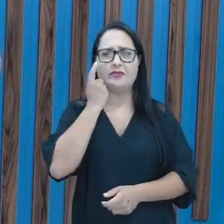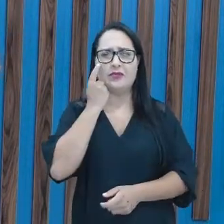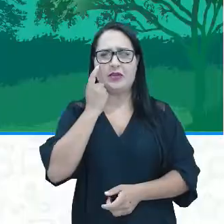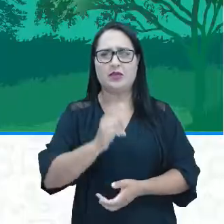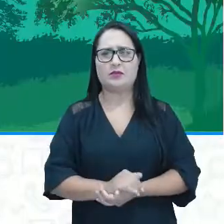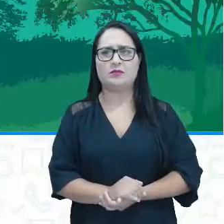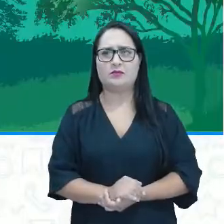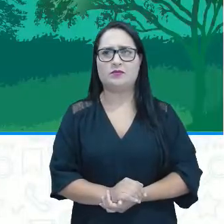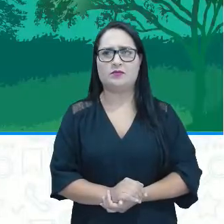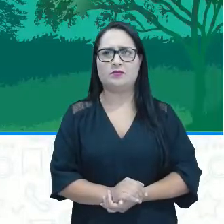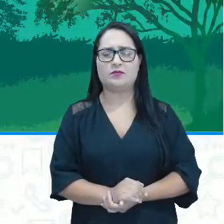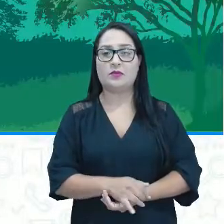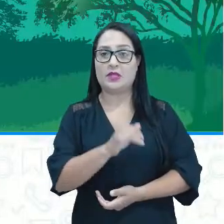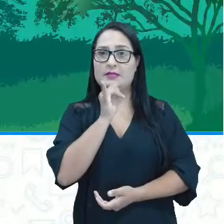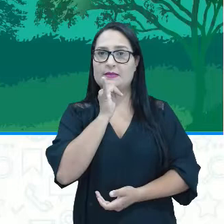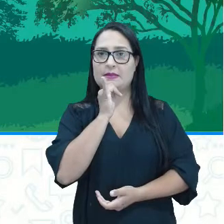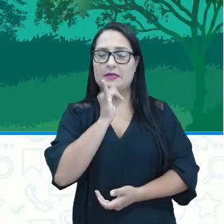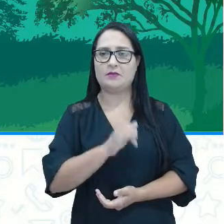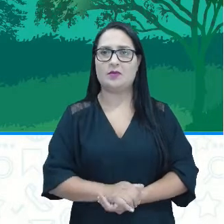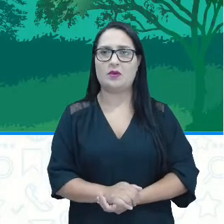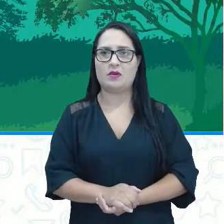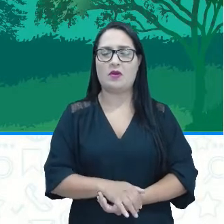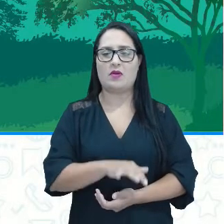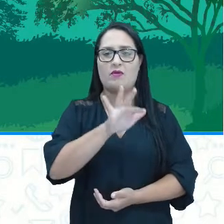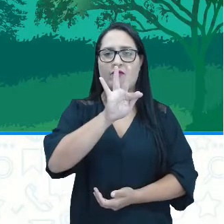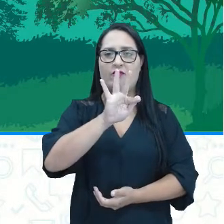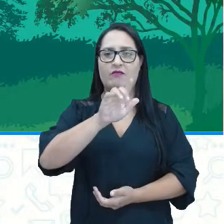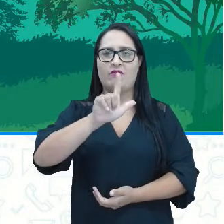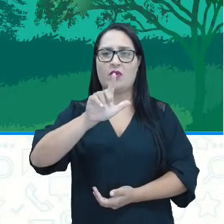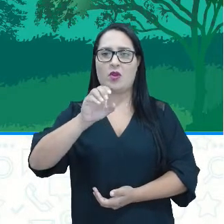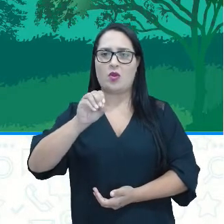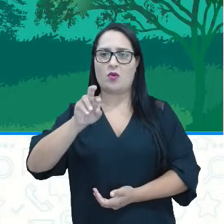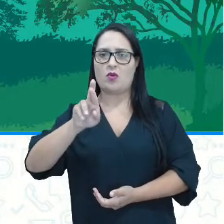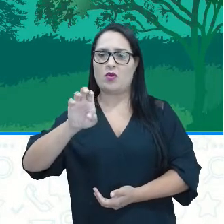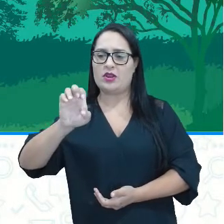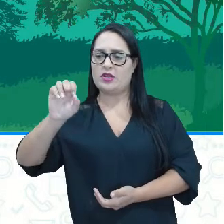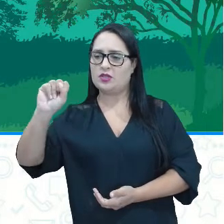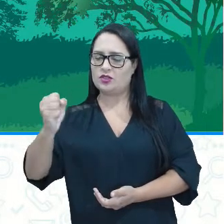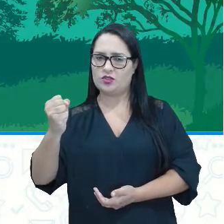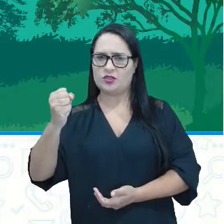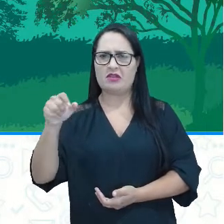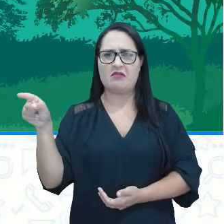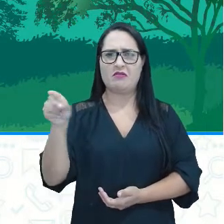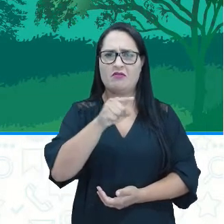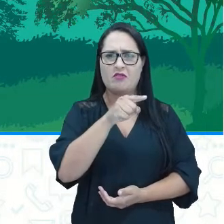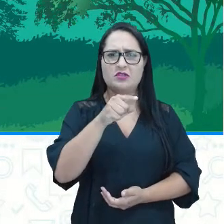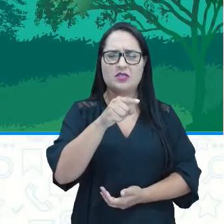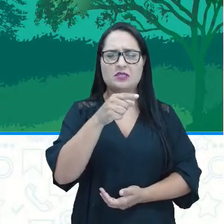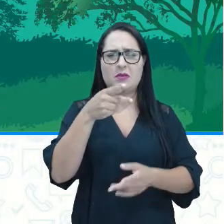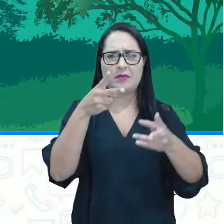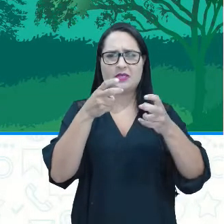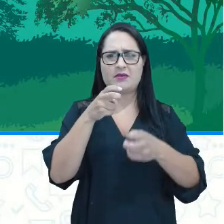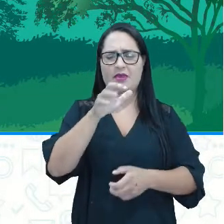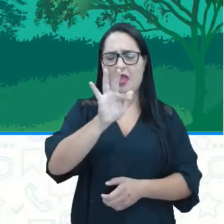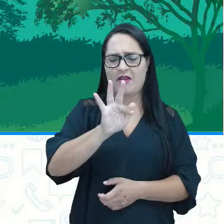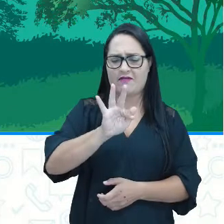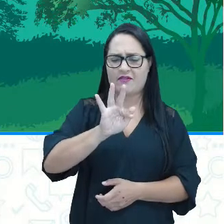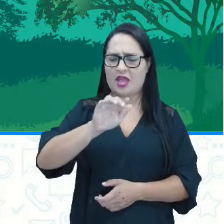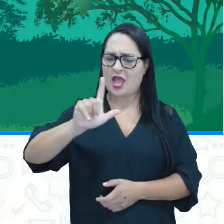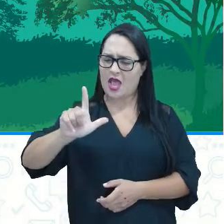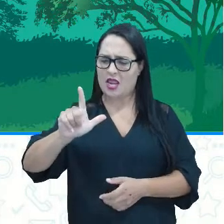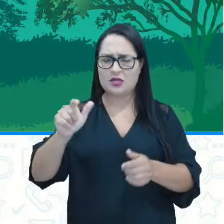Olha só aí o exemplo, flores, perceberam que o F e o L estão